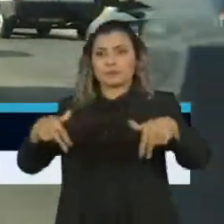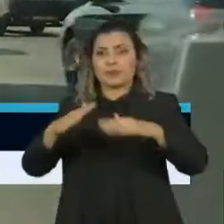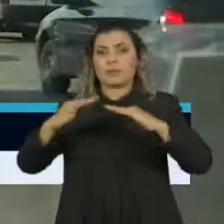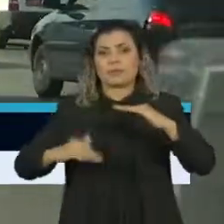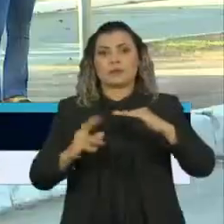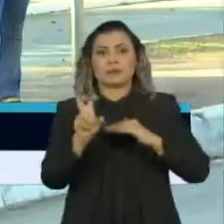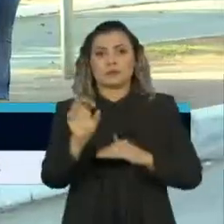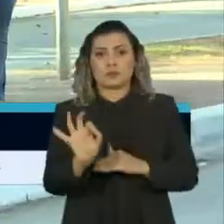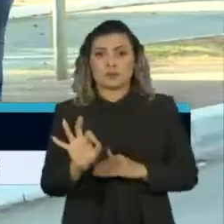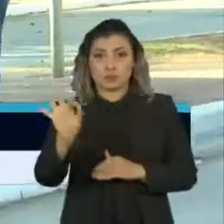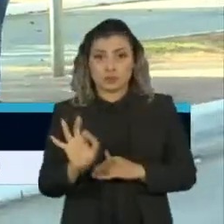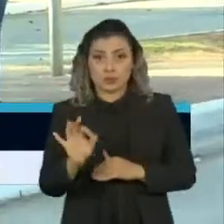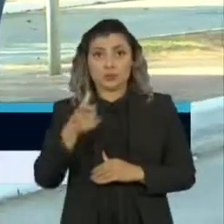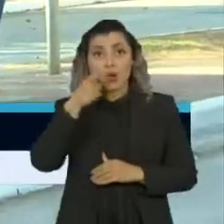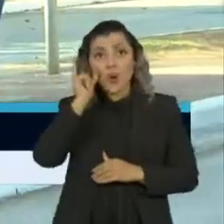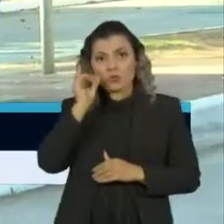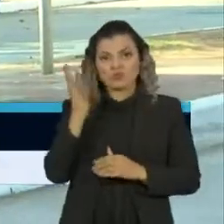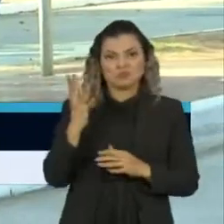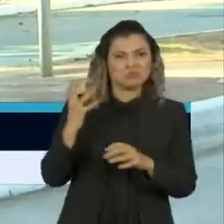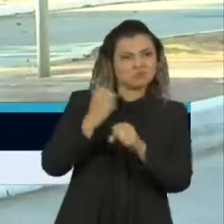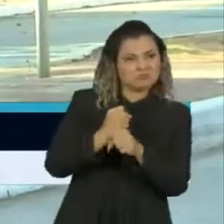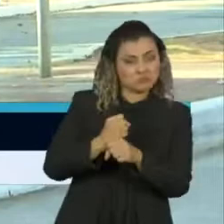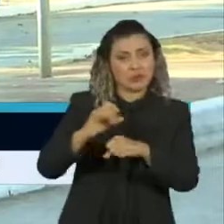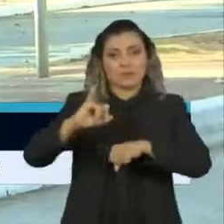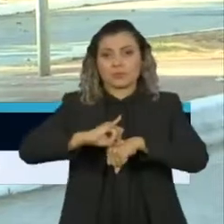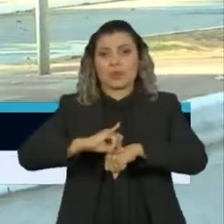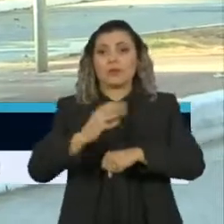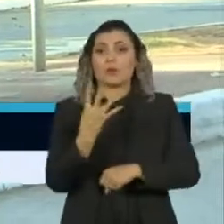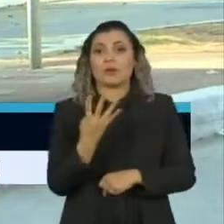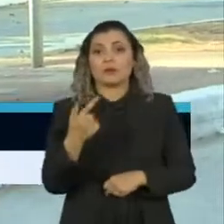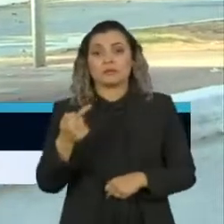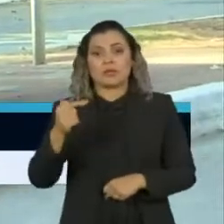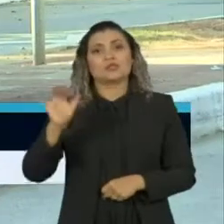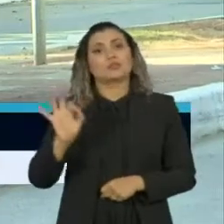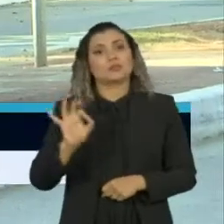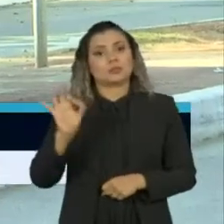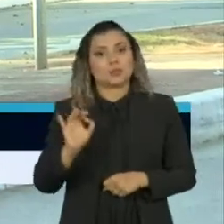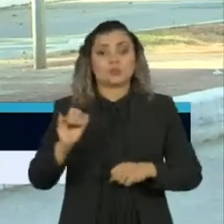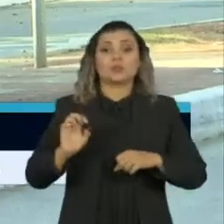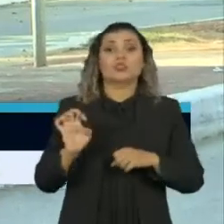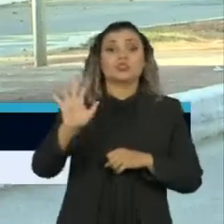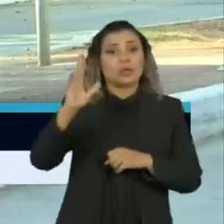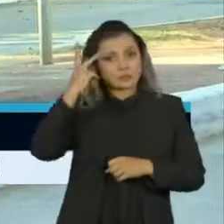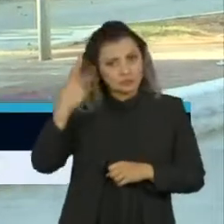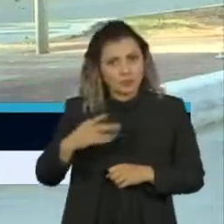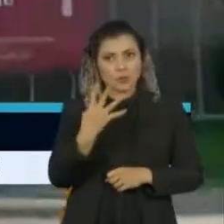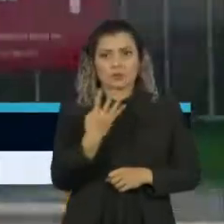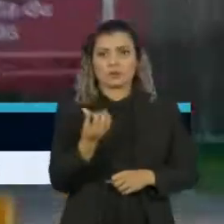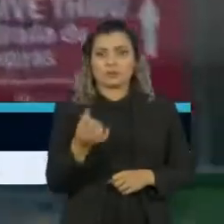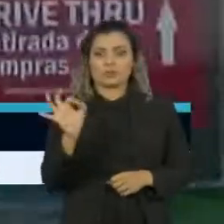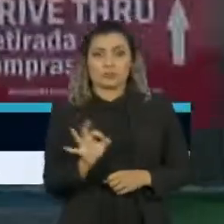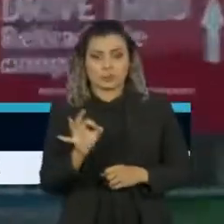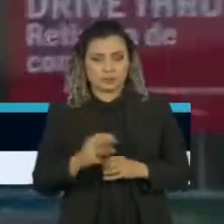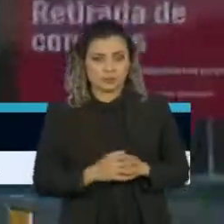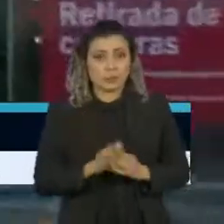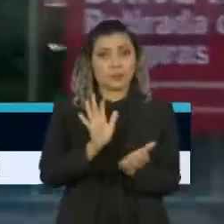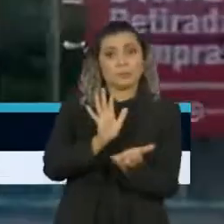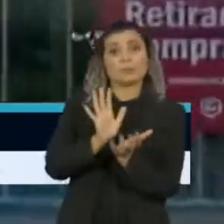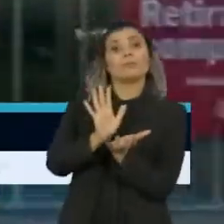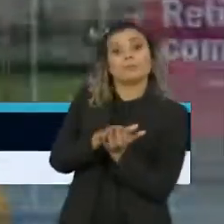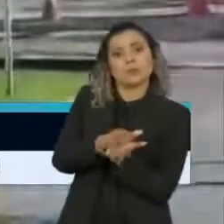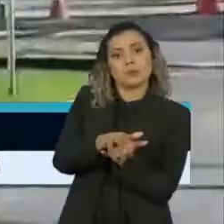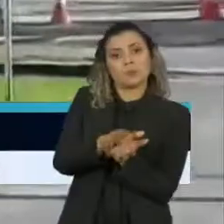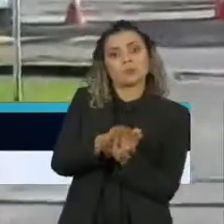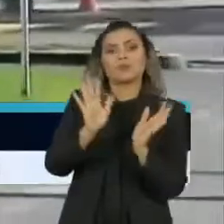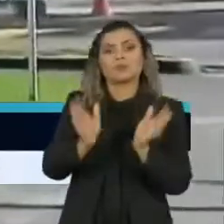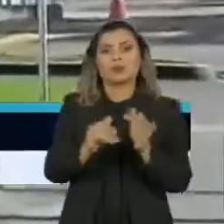50%. Ontem, a média na capital foi de 47 e no Estado, 46%. Em Pernambuco, o